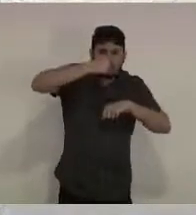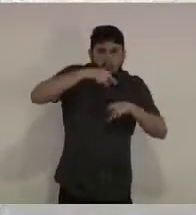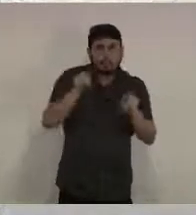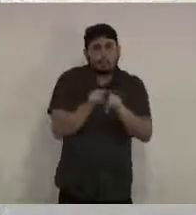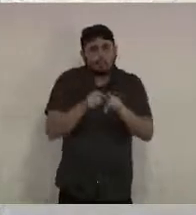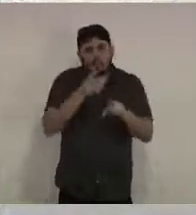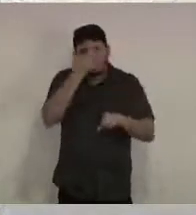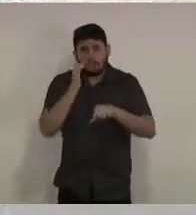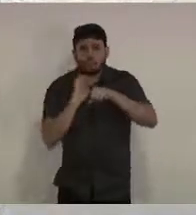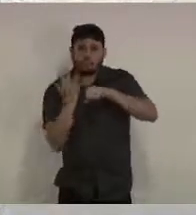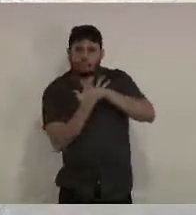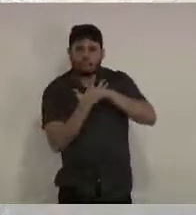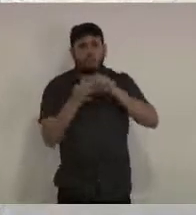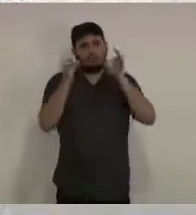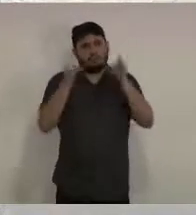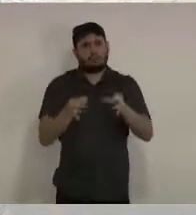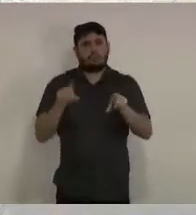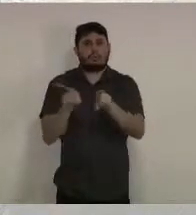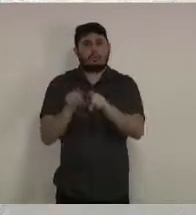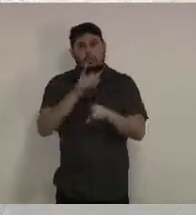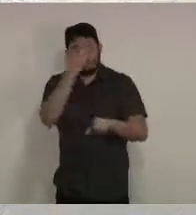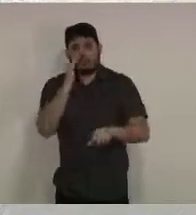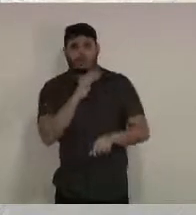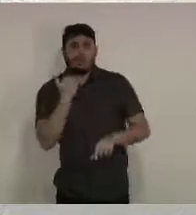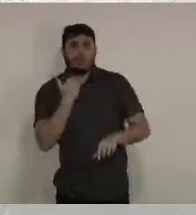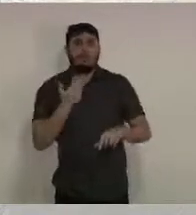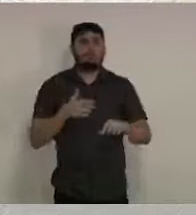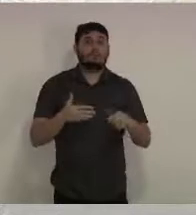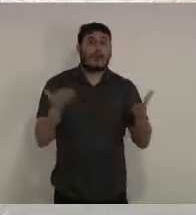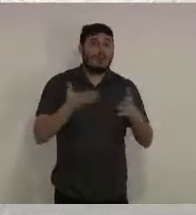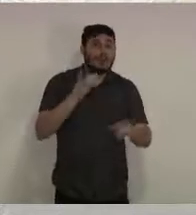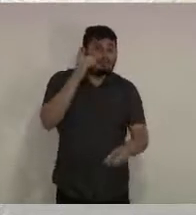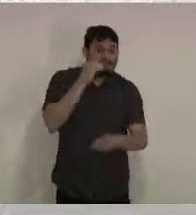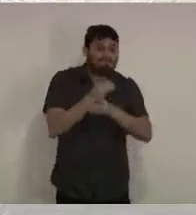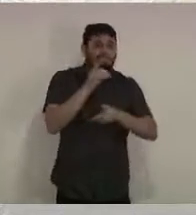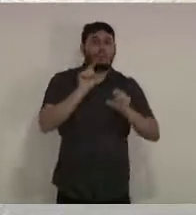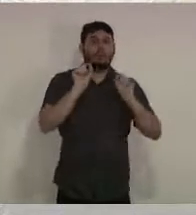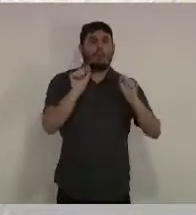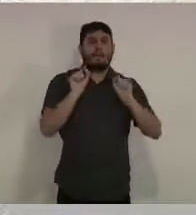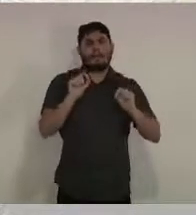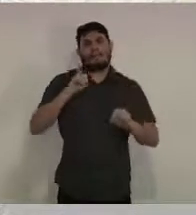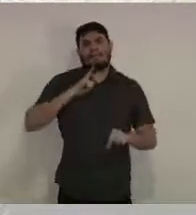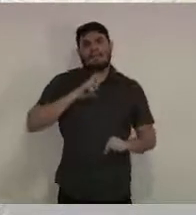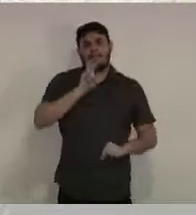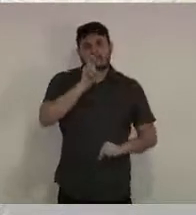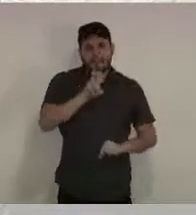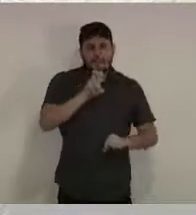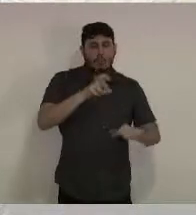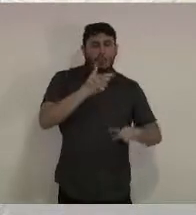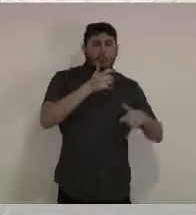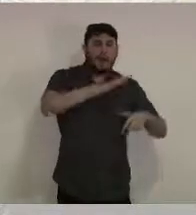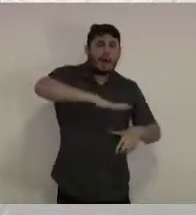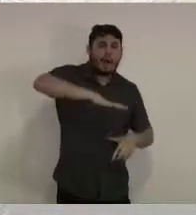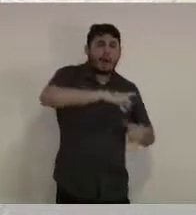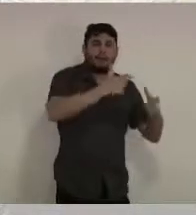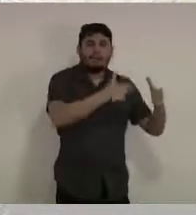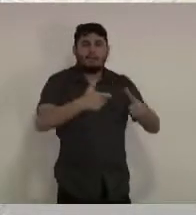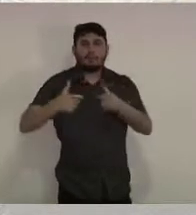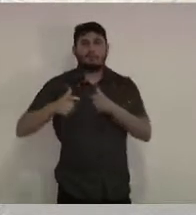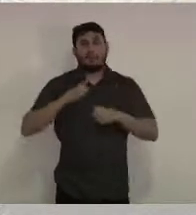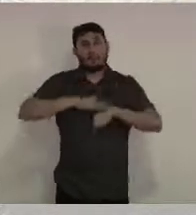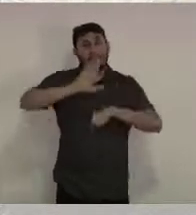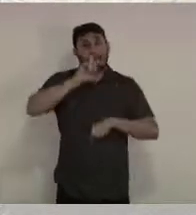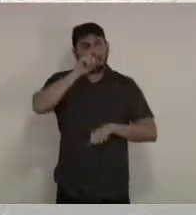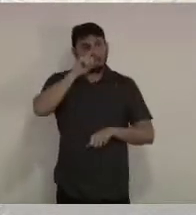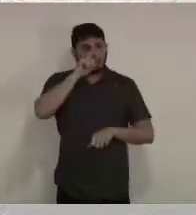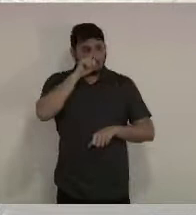nós tínhamos cinco áreas de risco, que são justamente esses círculos coloridos que se